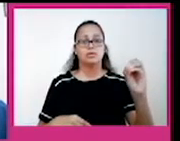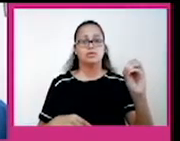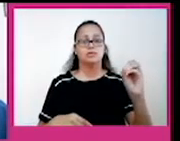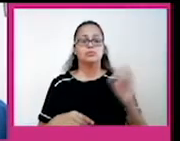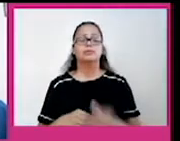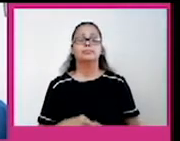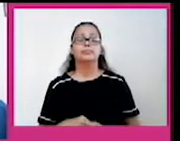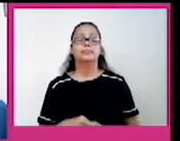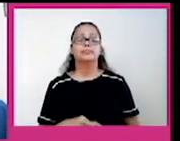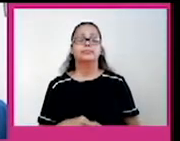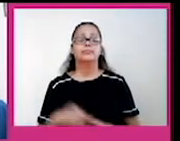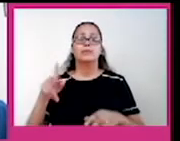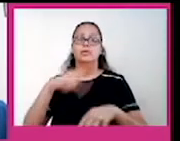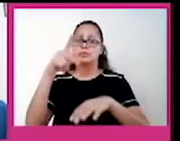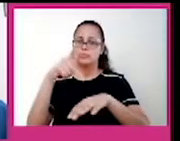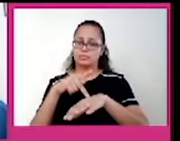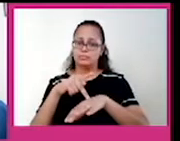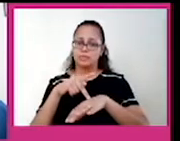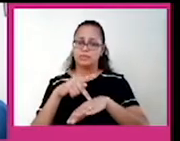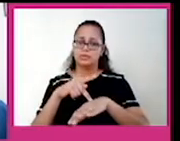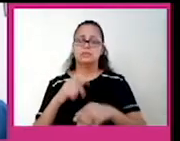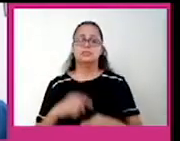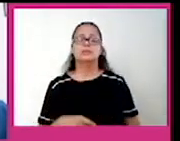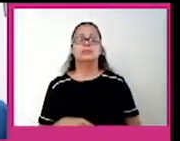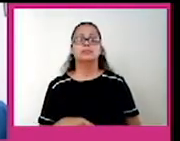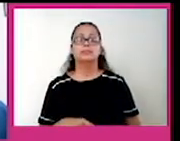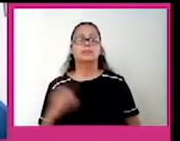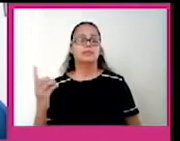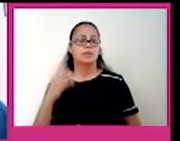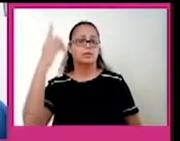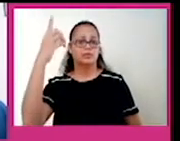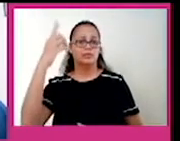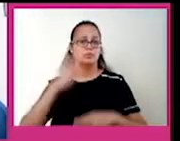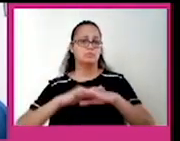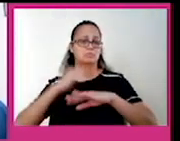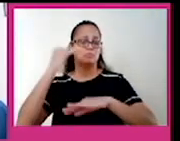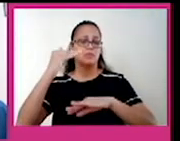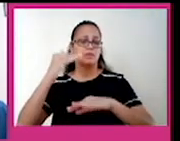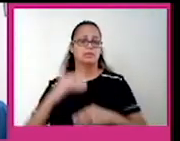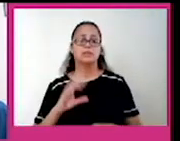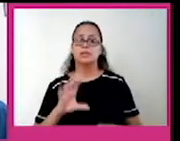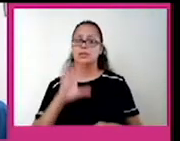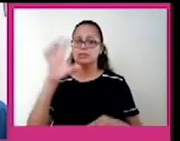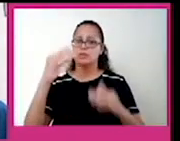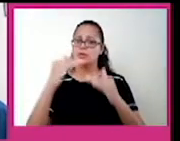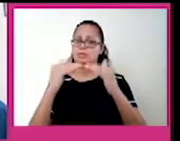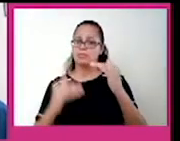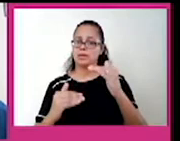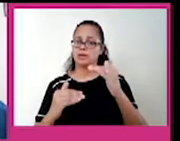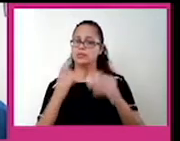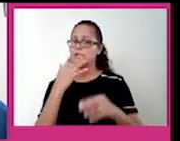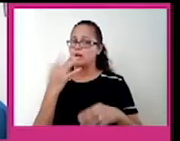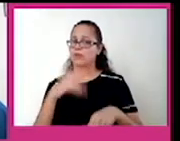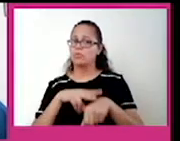Chile, Peru, Bolívia, Equador, são as regiões mais altas. Certo? E nas regiões mais baixas, aqui na cor verde, as